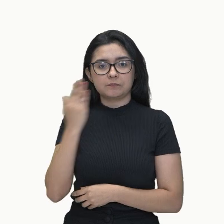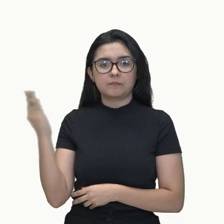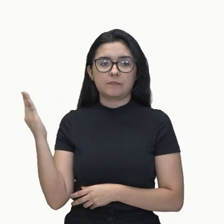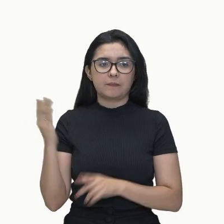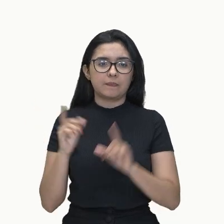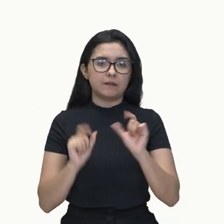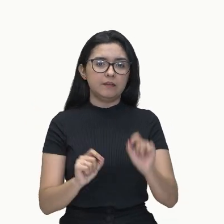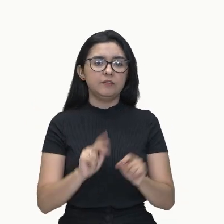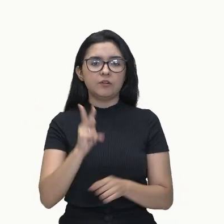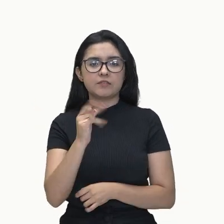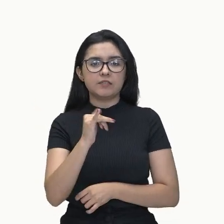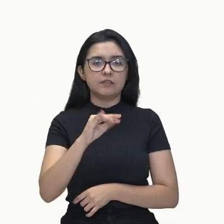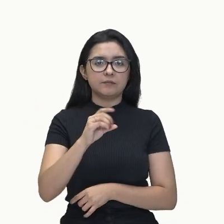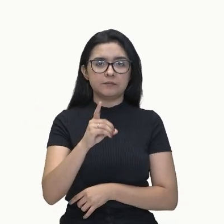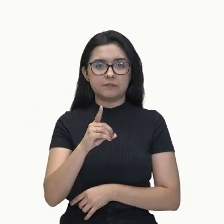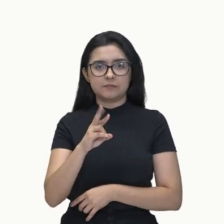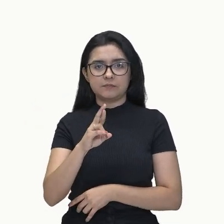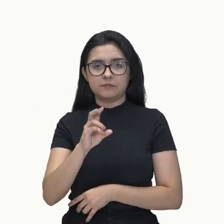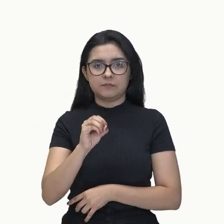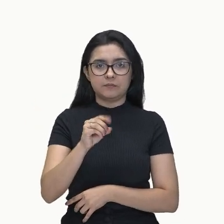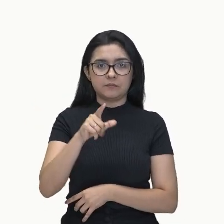muita diferença.